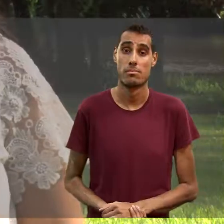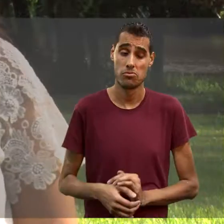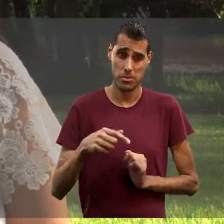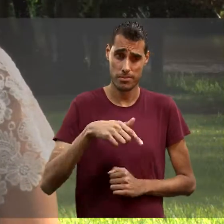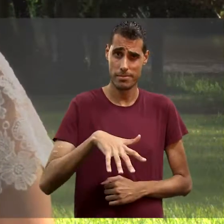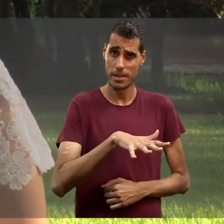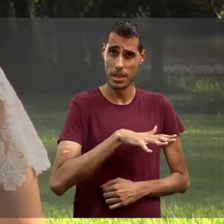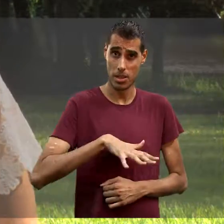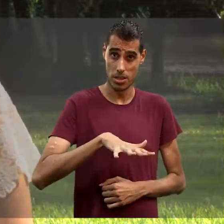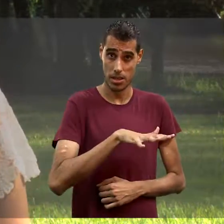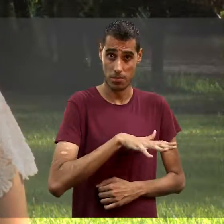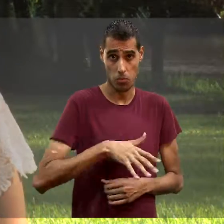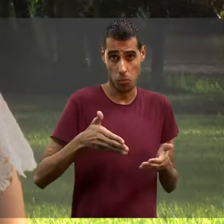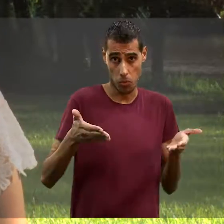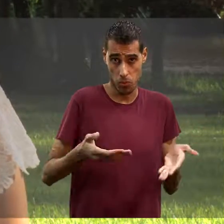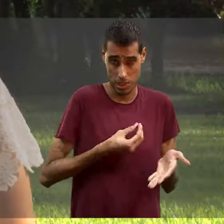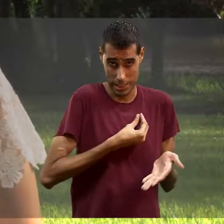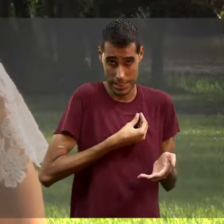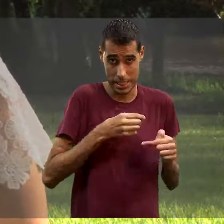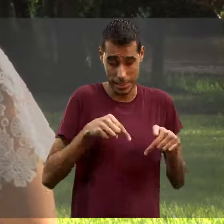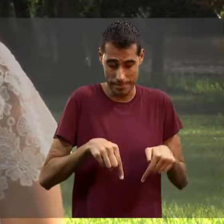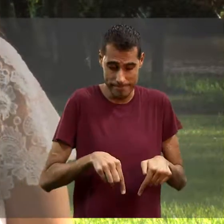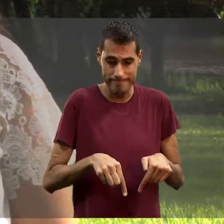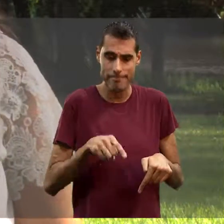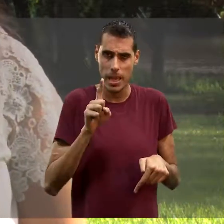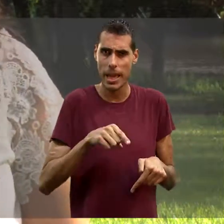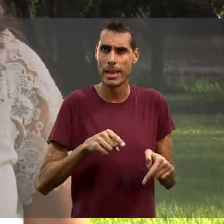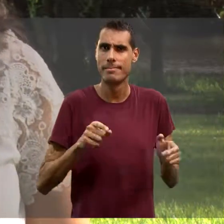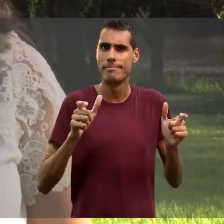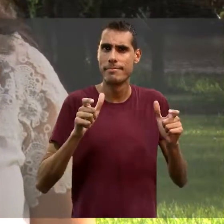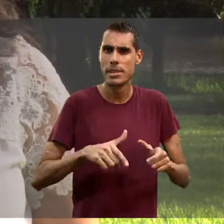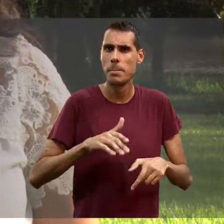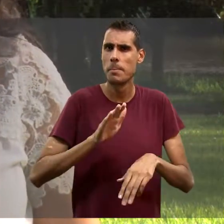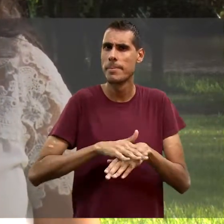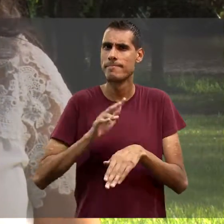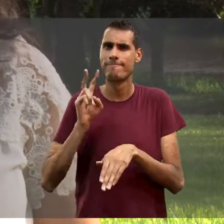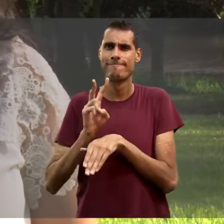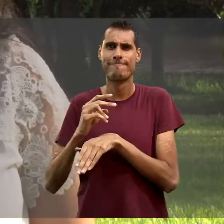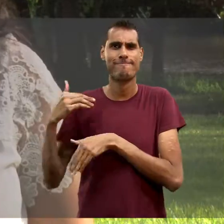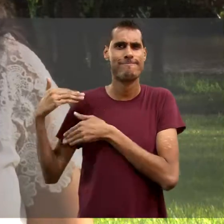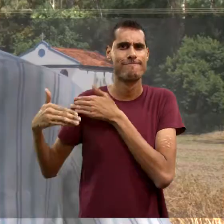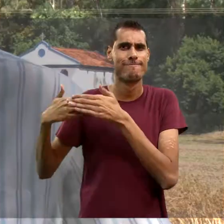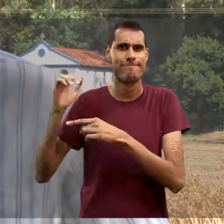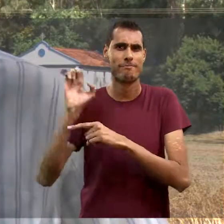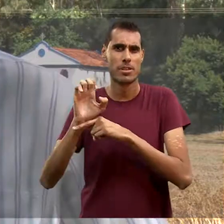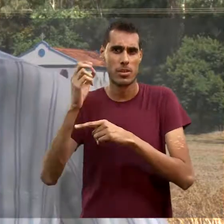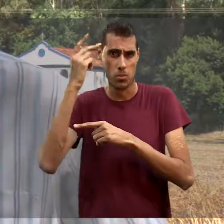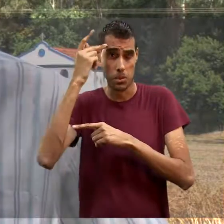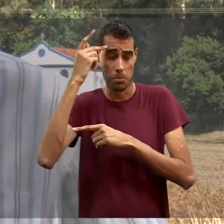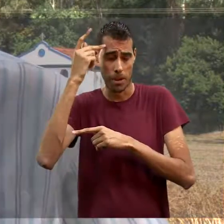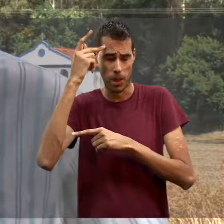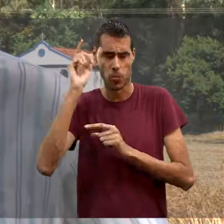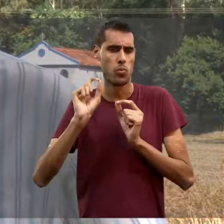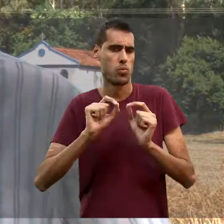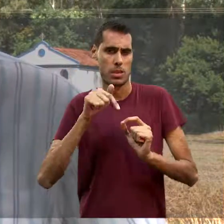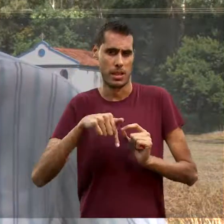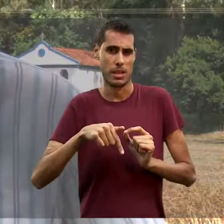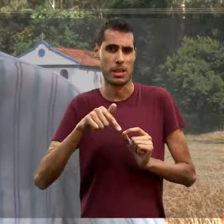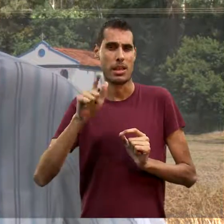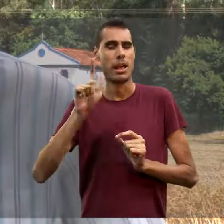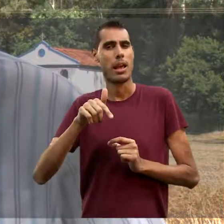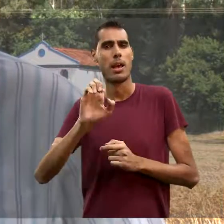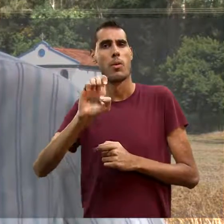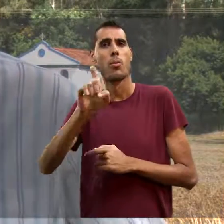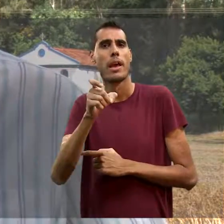Essa região que a gente se localiza hoje é uma das regiões mais preservadas do estado de São Paulo. Isso aqui veio da doação